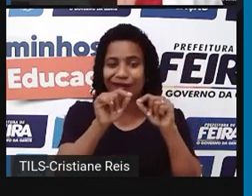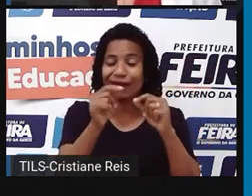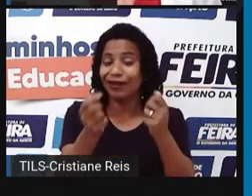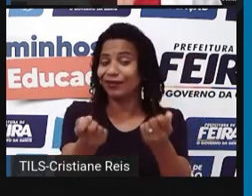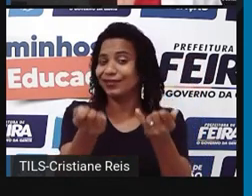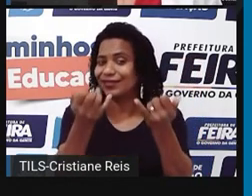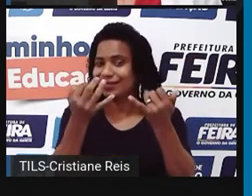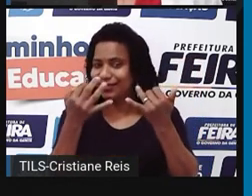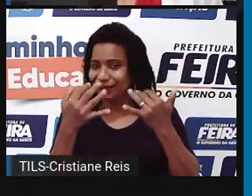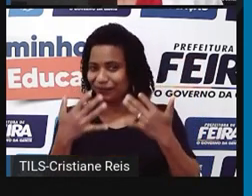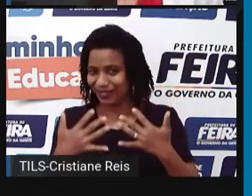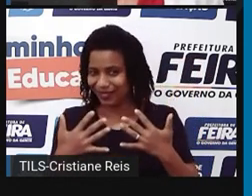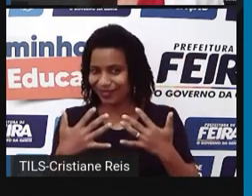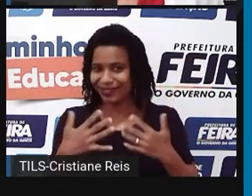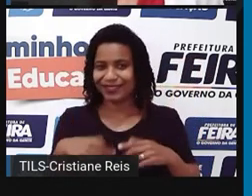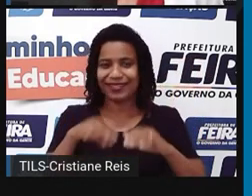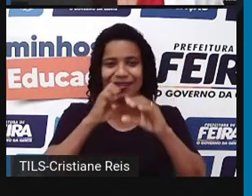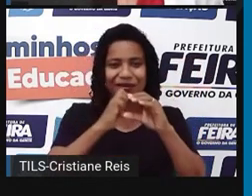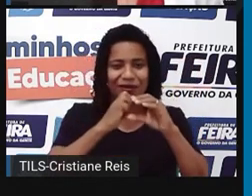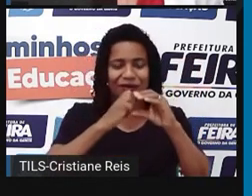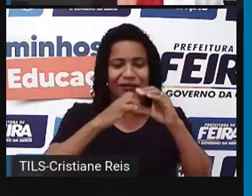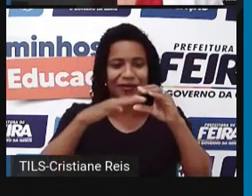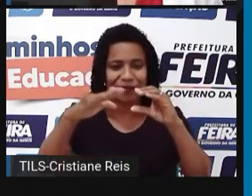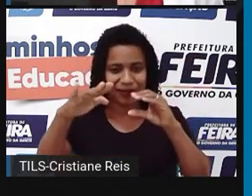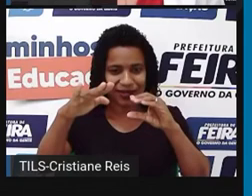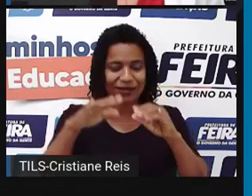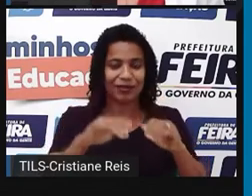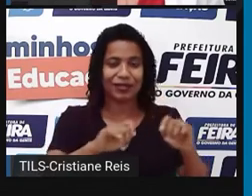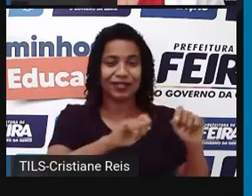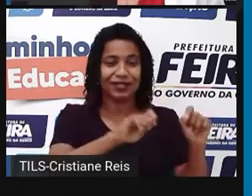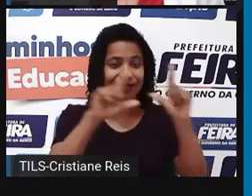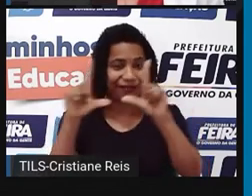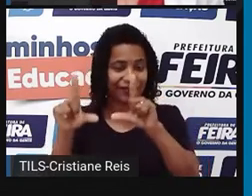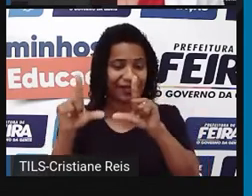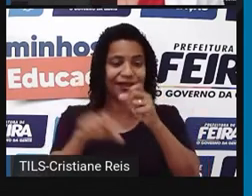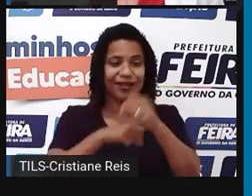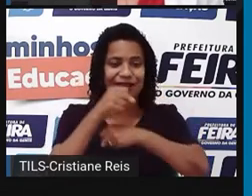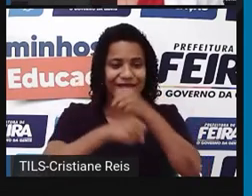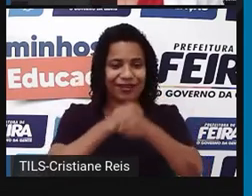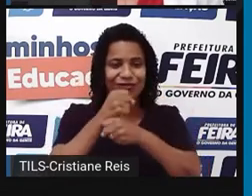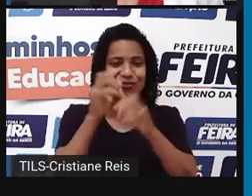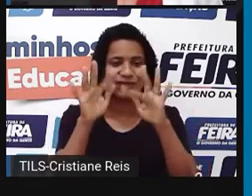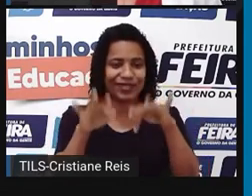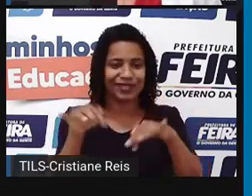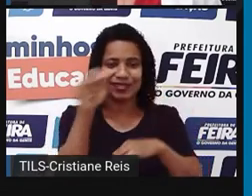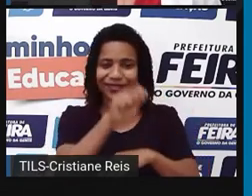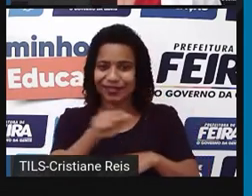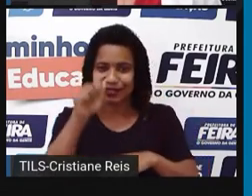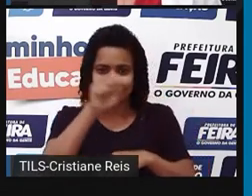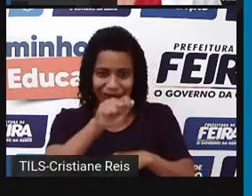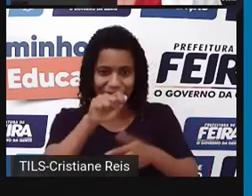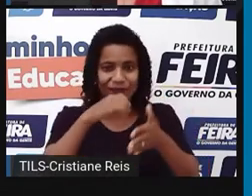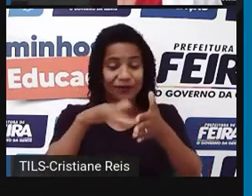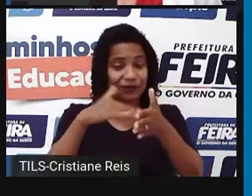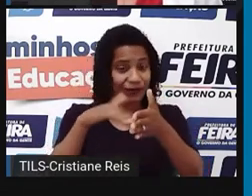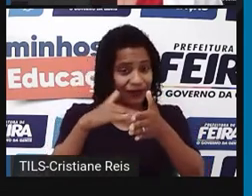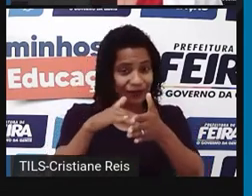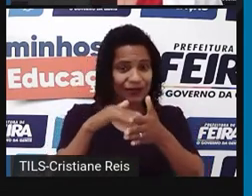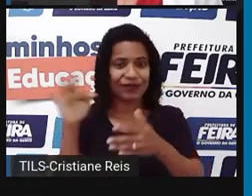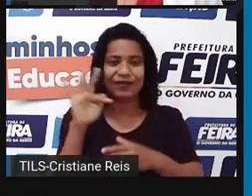deixo aqui o nosso e-mail, tv.anosfinais.eduq.feira-desantana